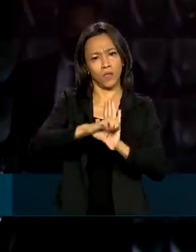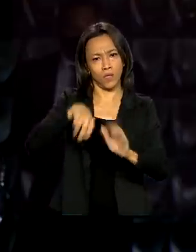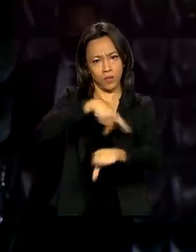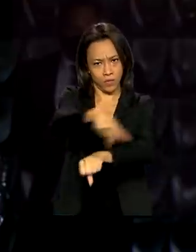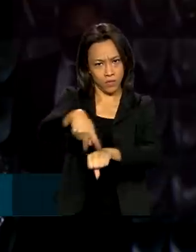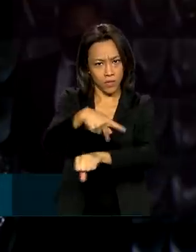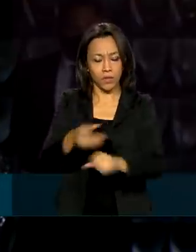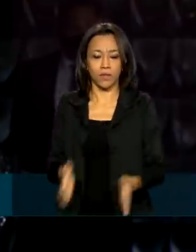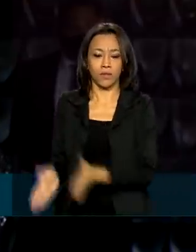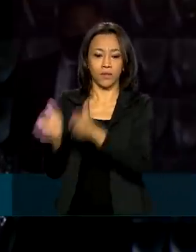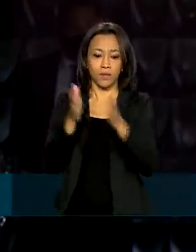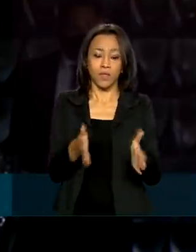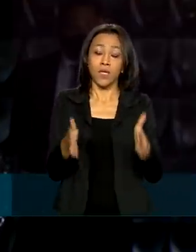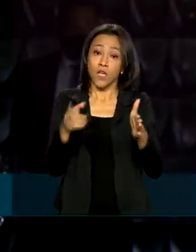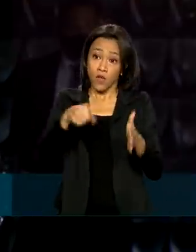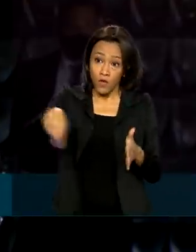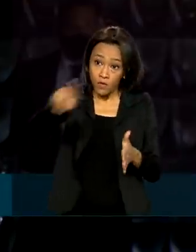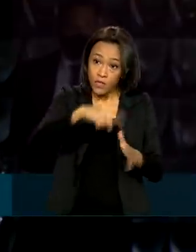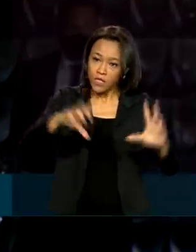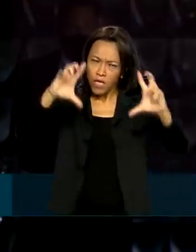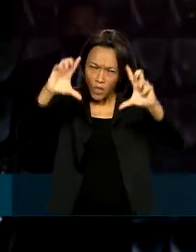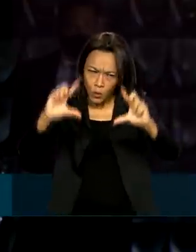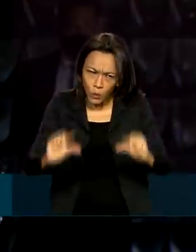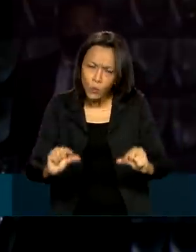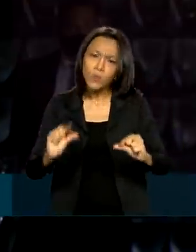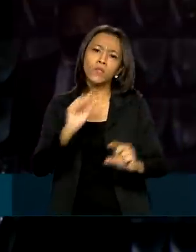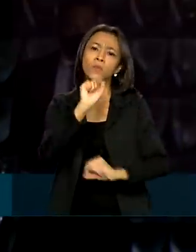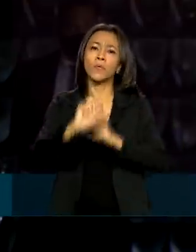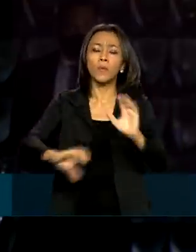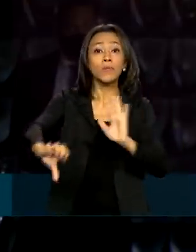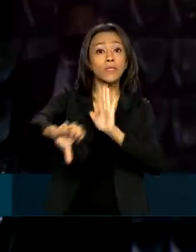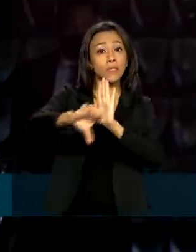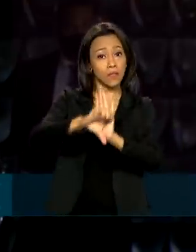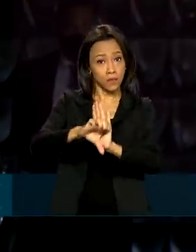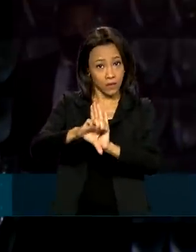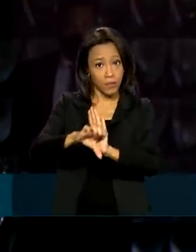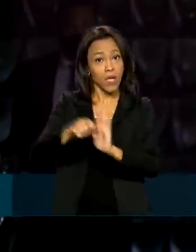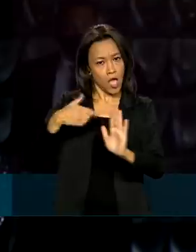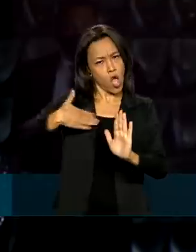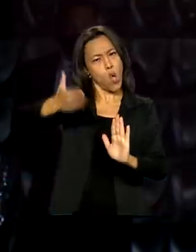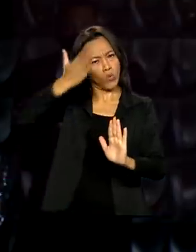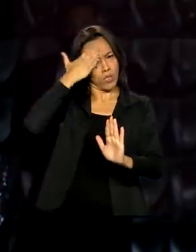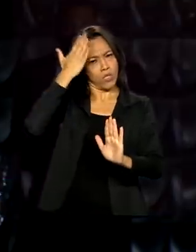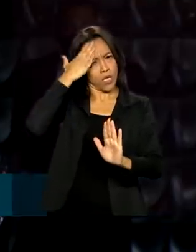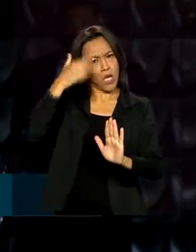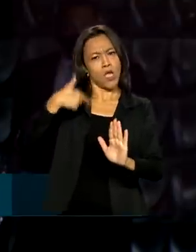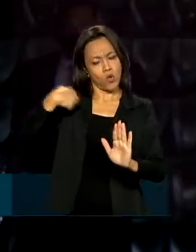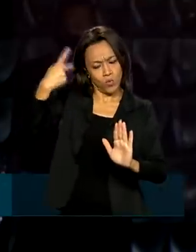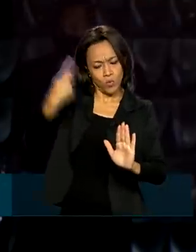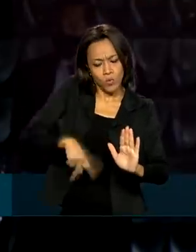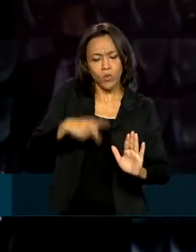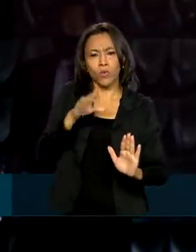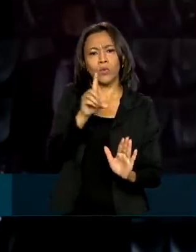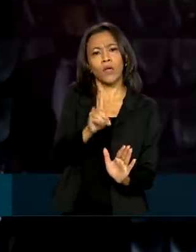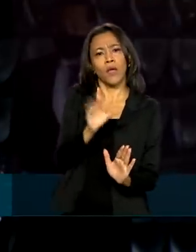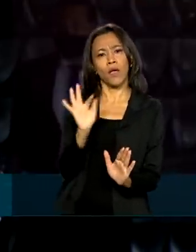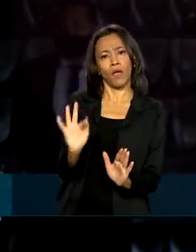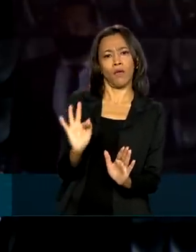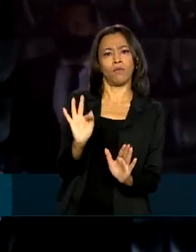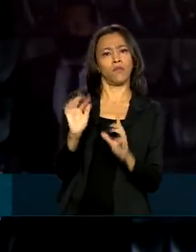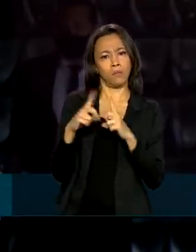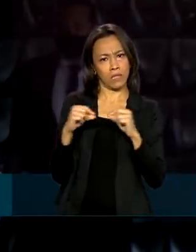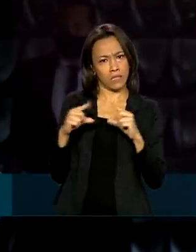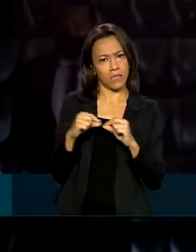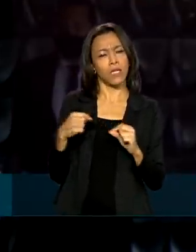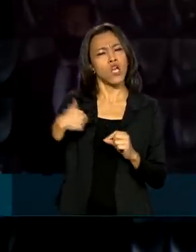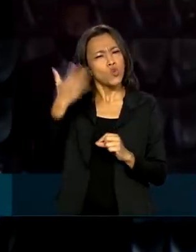reduzem os índices criminais. Eu sei disso, eu sou do Distrito Federal, eu sei o que é o dia